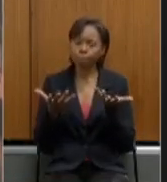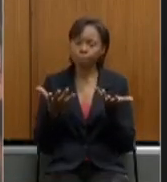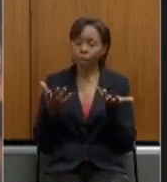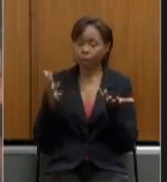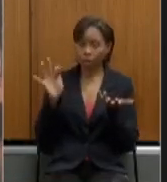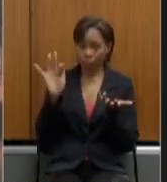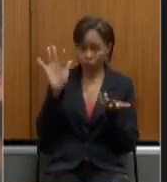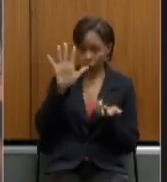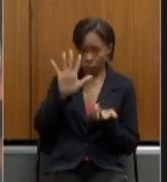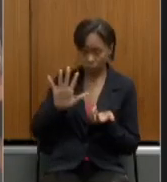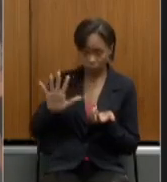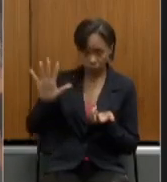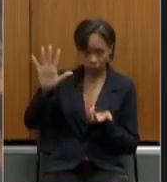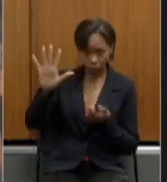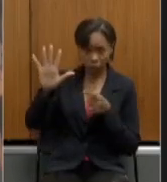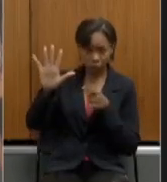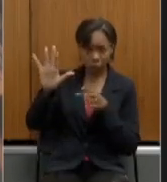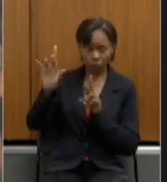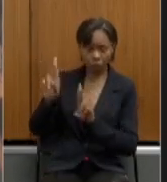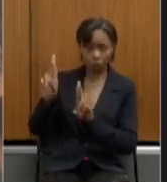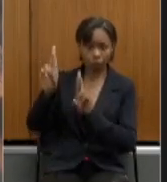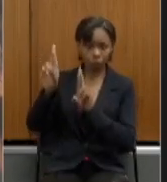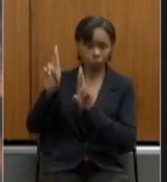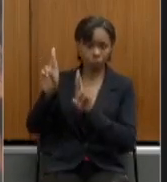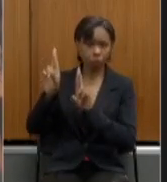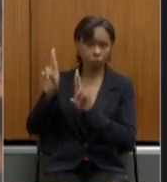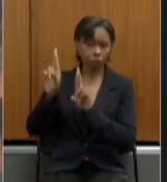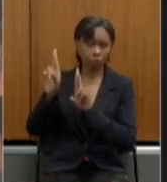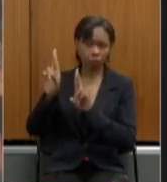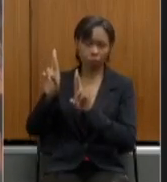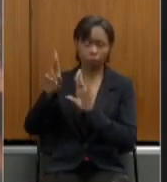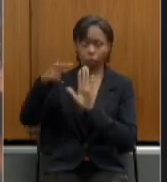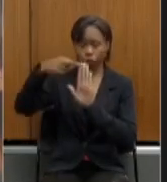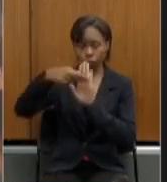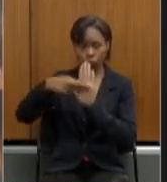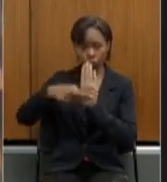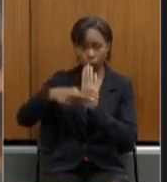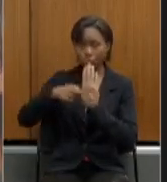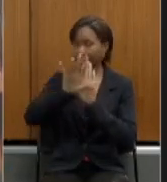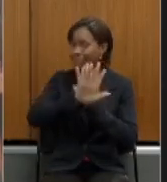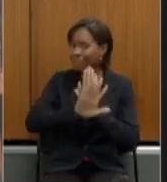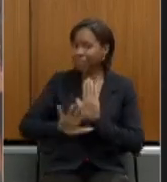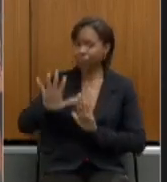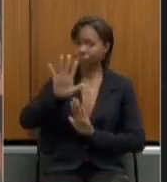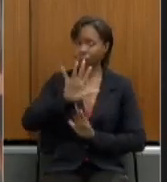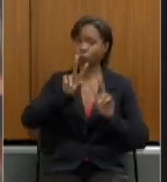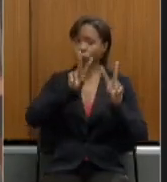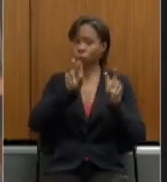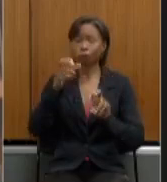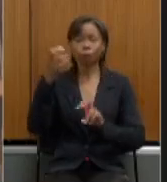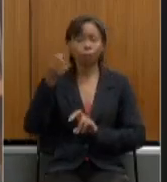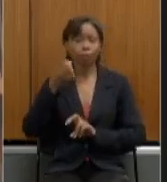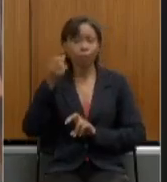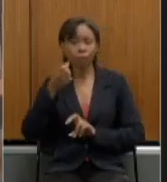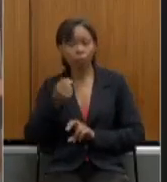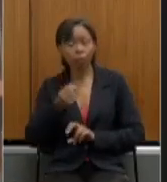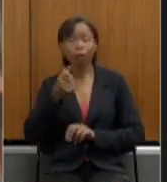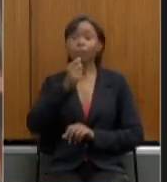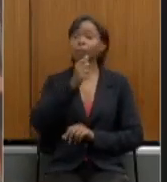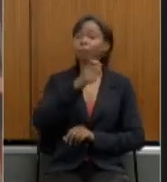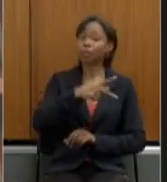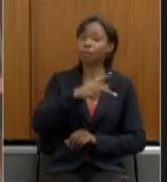a competência legislativa para trazer normas gerais sobre pensão e inatividade dos militares estaduais